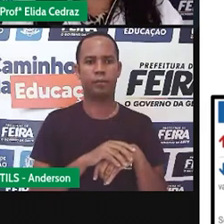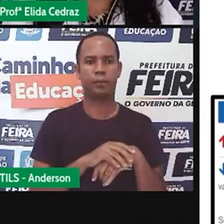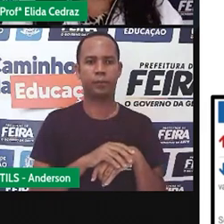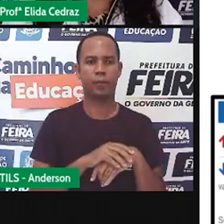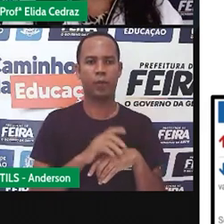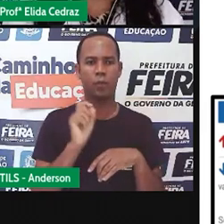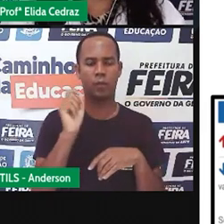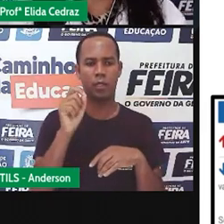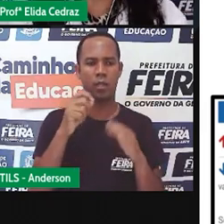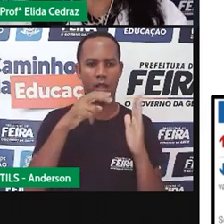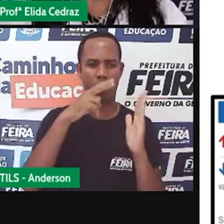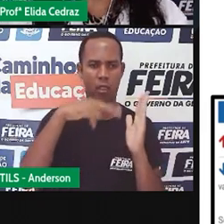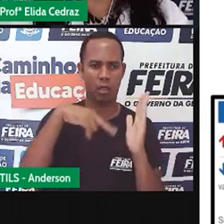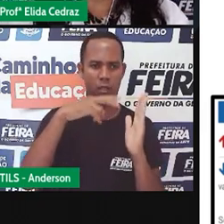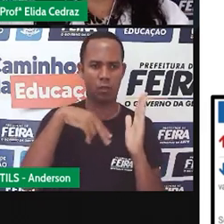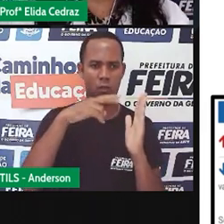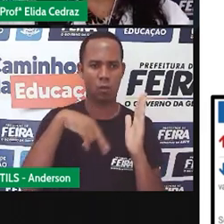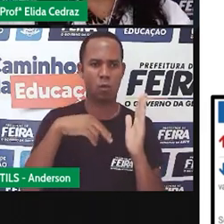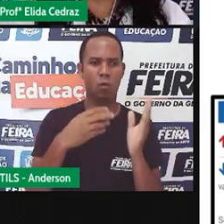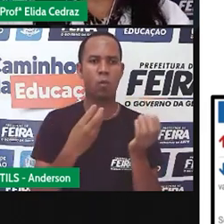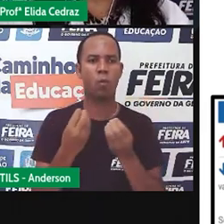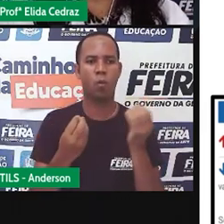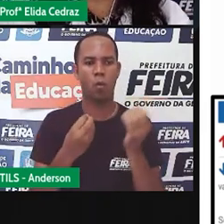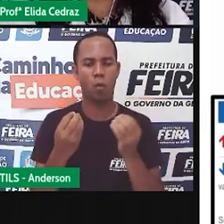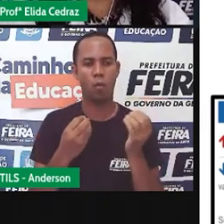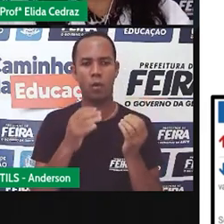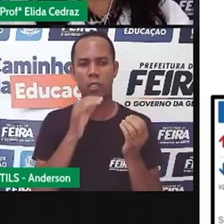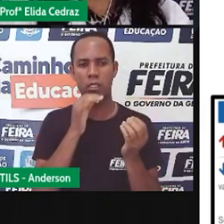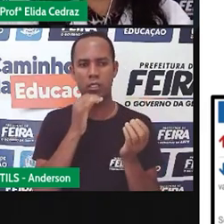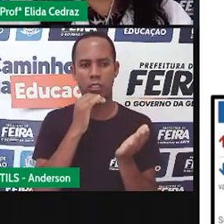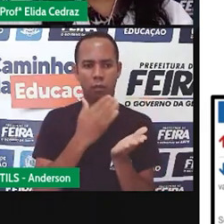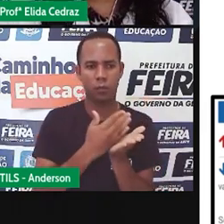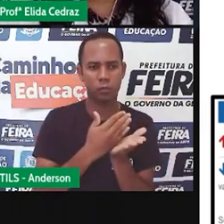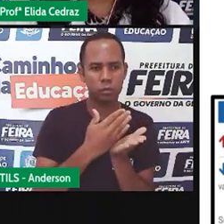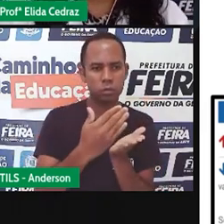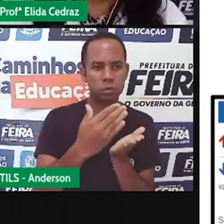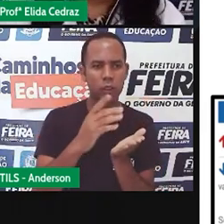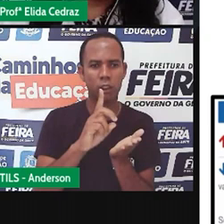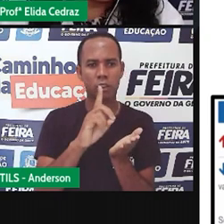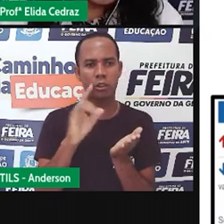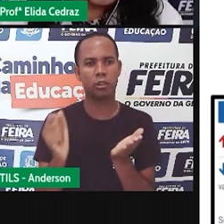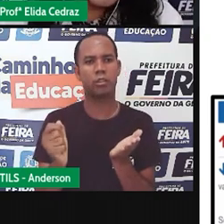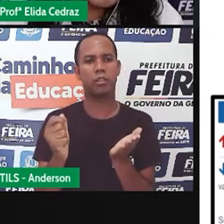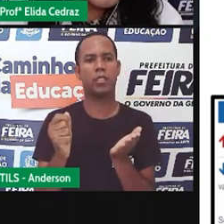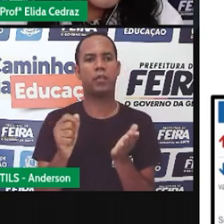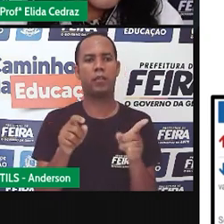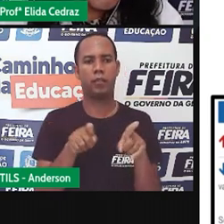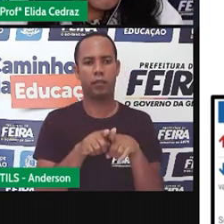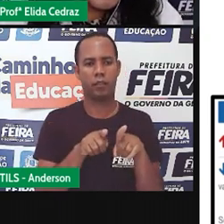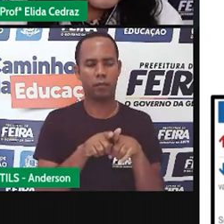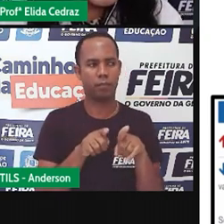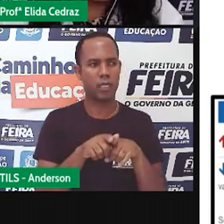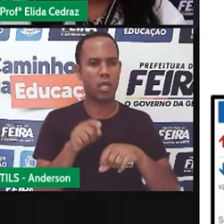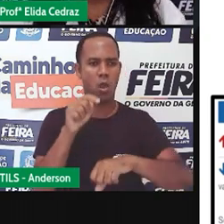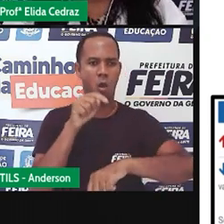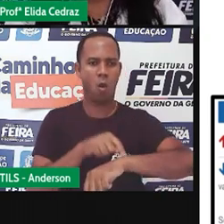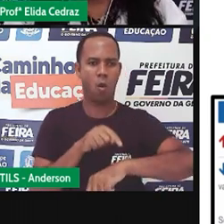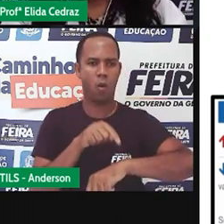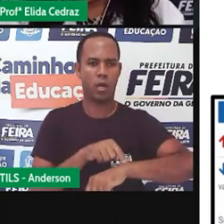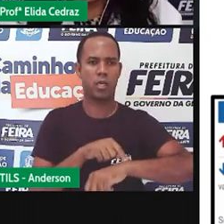orientando o leitor como será o clima e o tempo no dia e nas próximas horas.